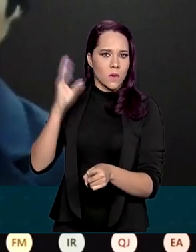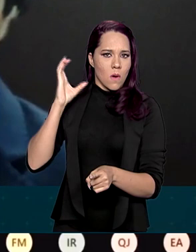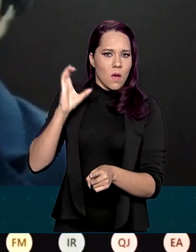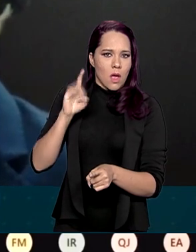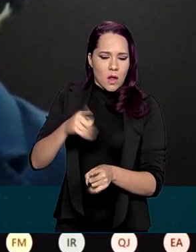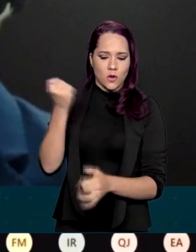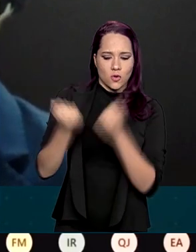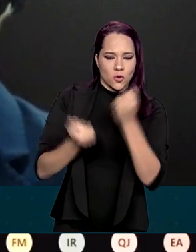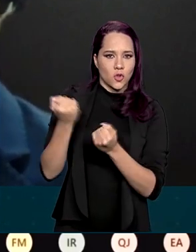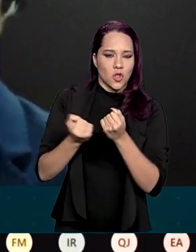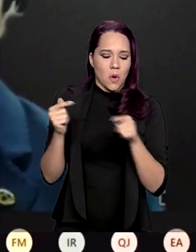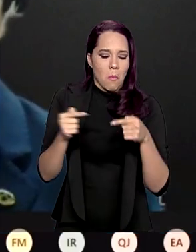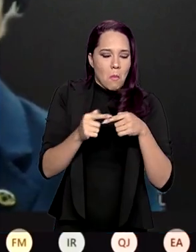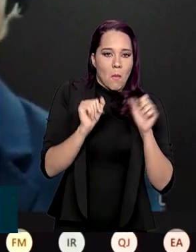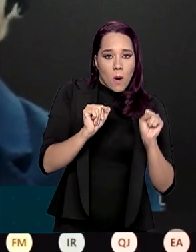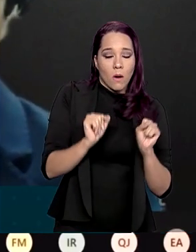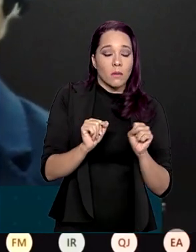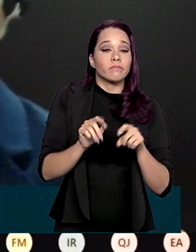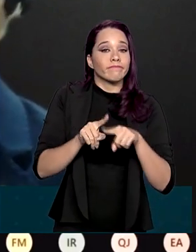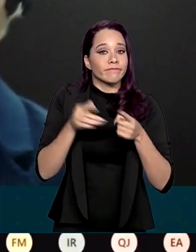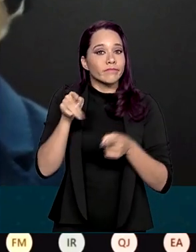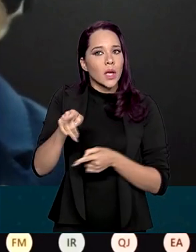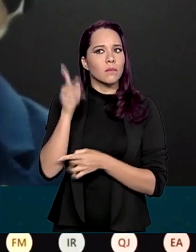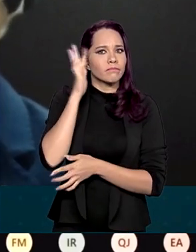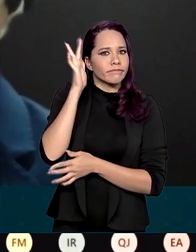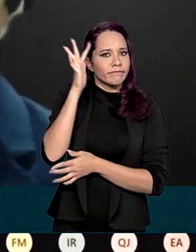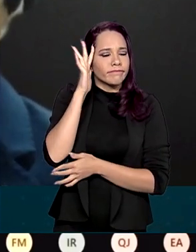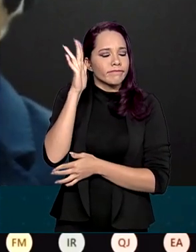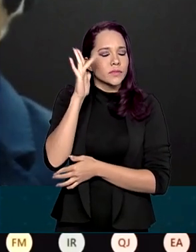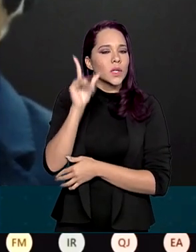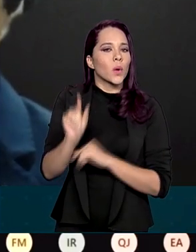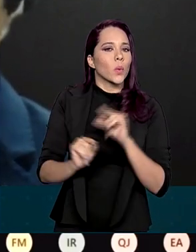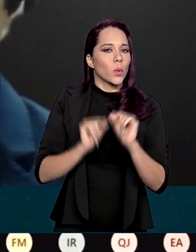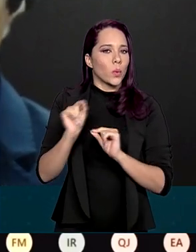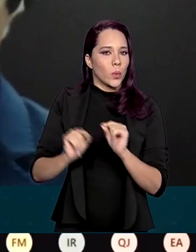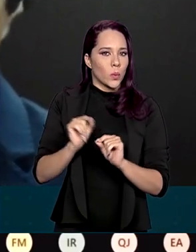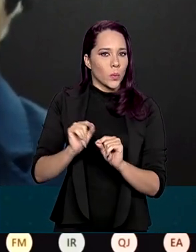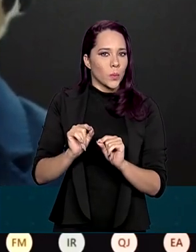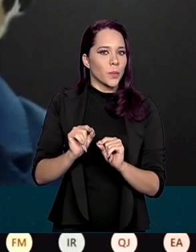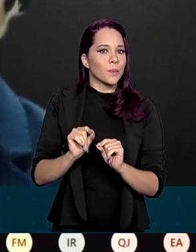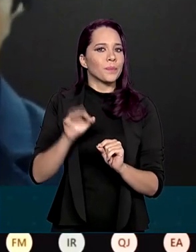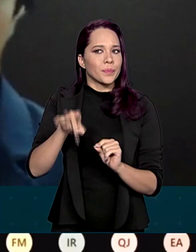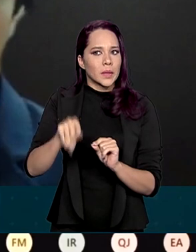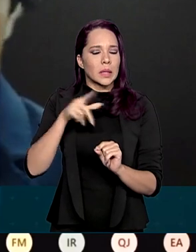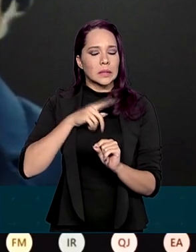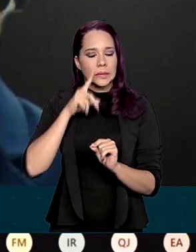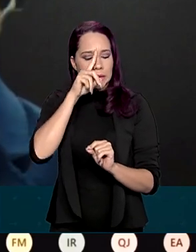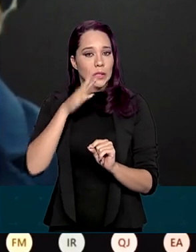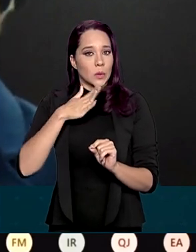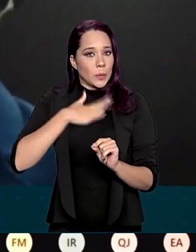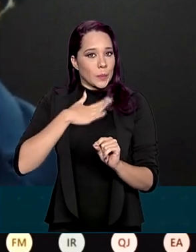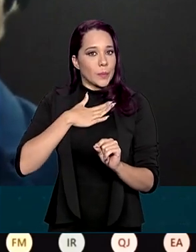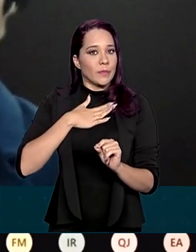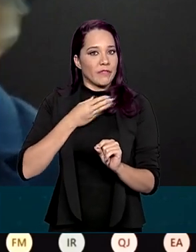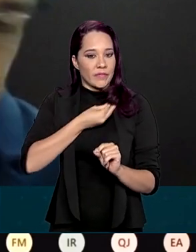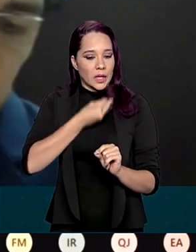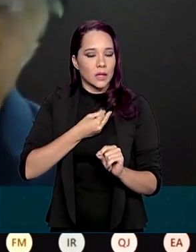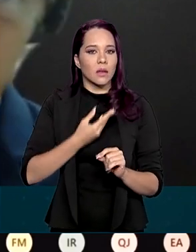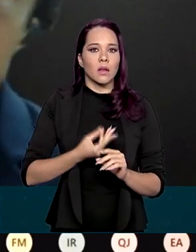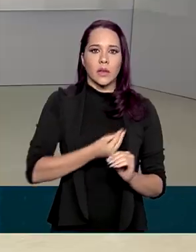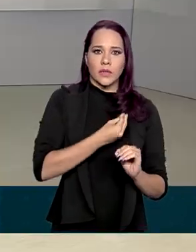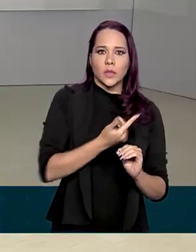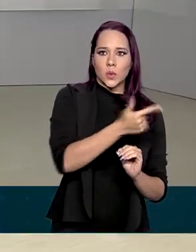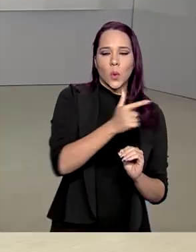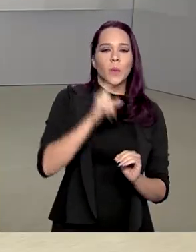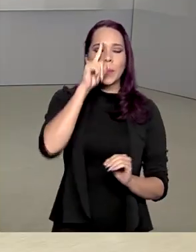evitar essa combinação. Mas ele pensar que coloca em risco a sua própria vida, a vida de terceiros.